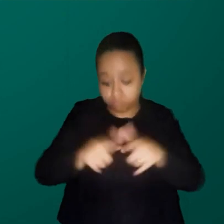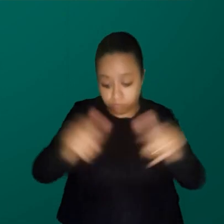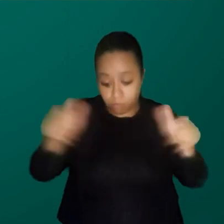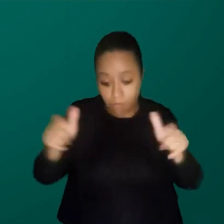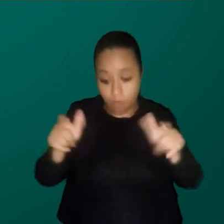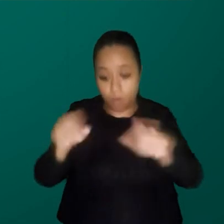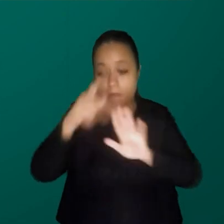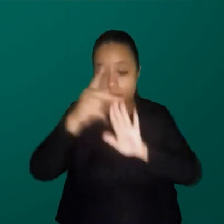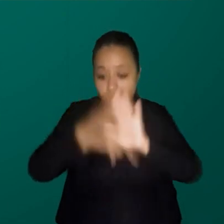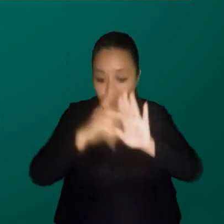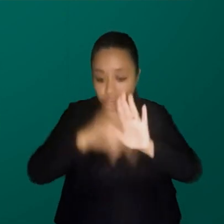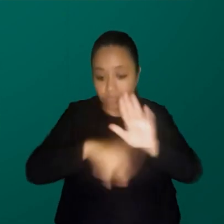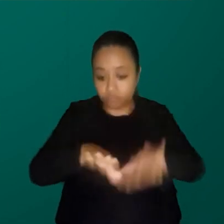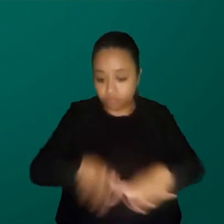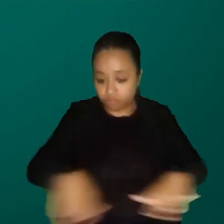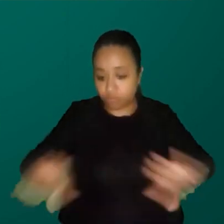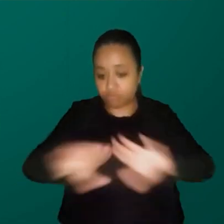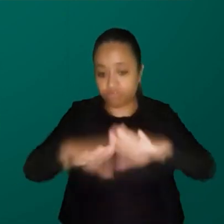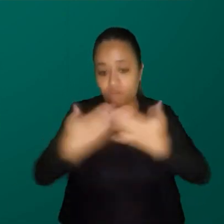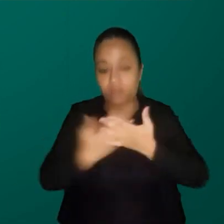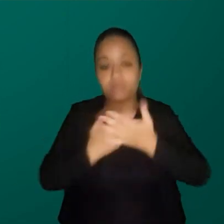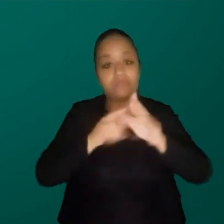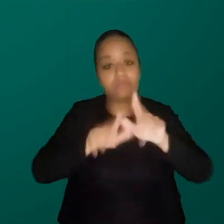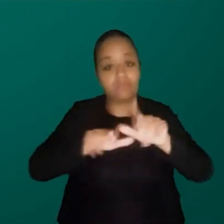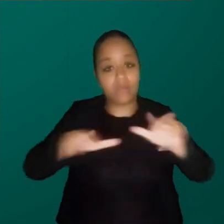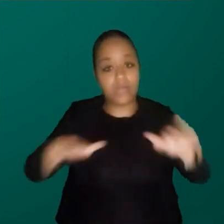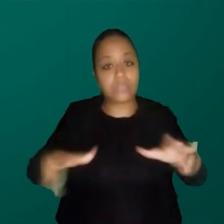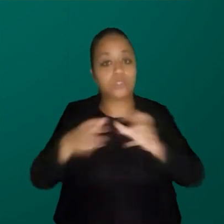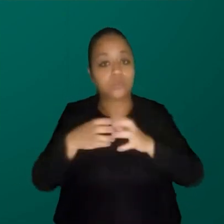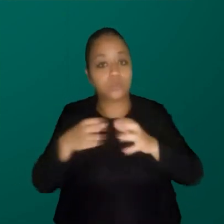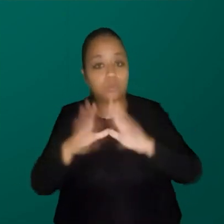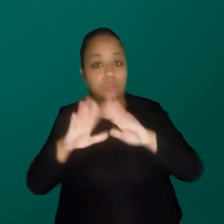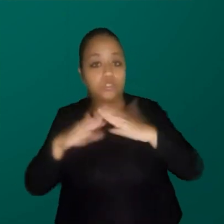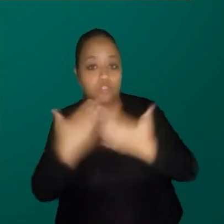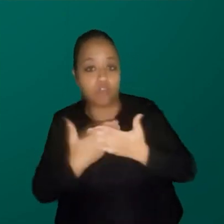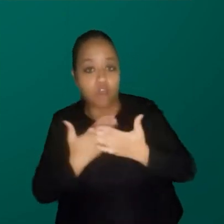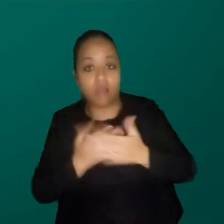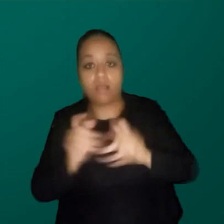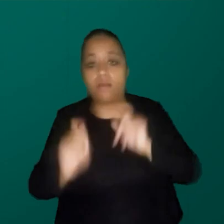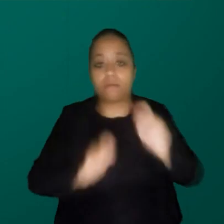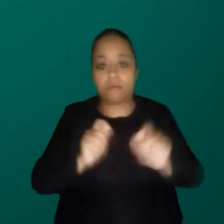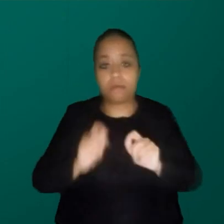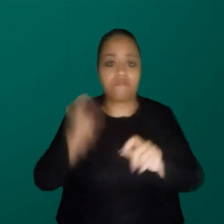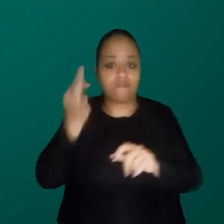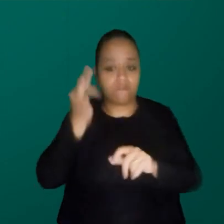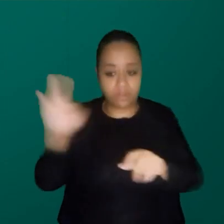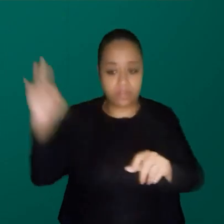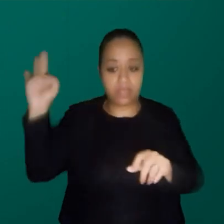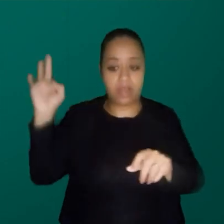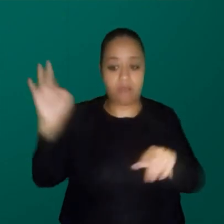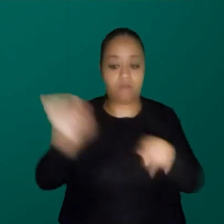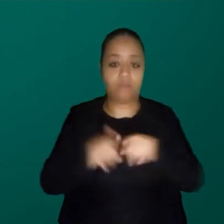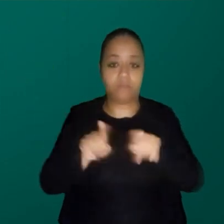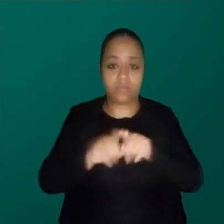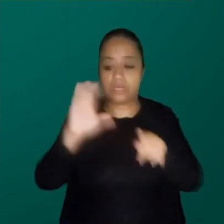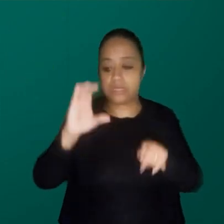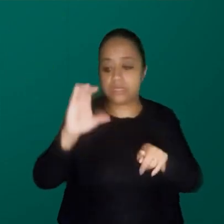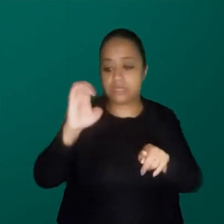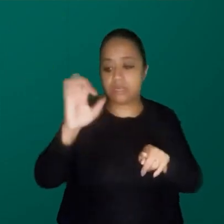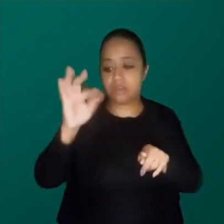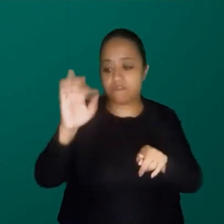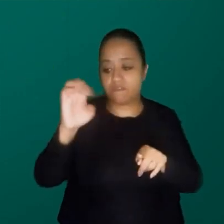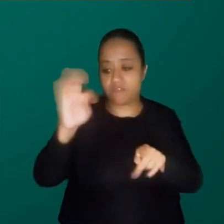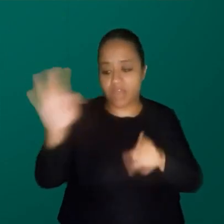foi para chão de muitas escolas diferentes. Então, gente tem um grupo de escolas que são escolas federais, Cefete,